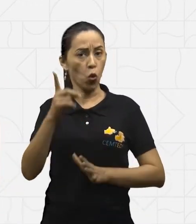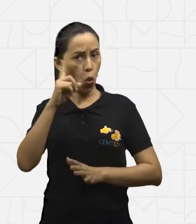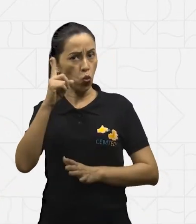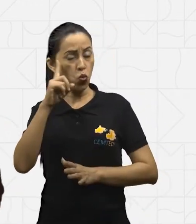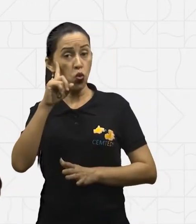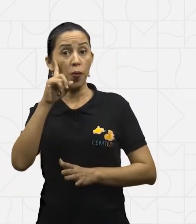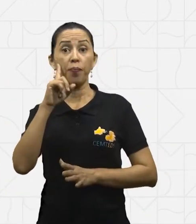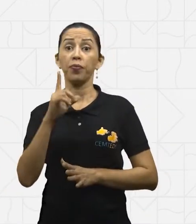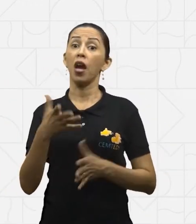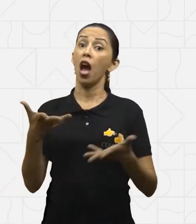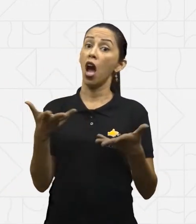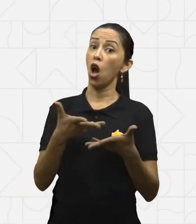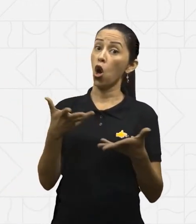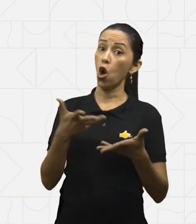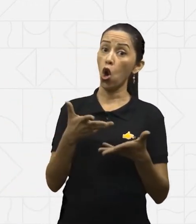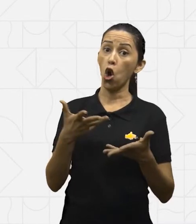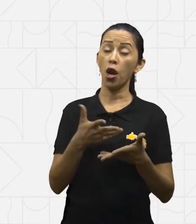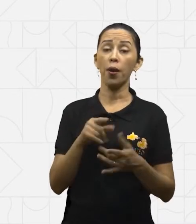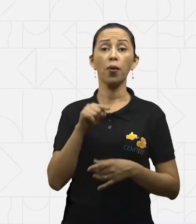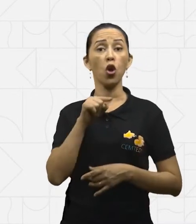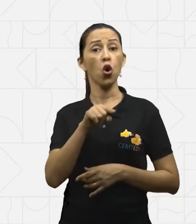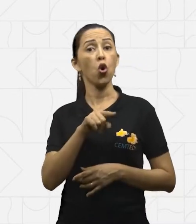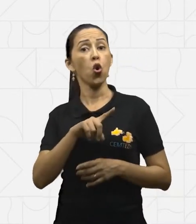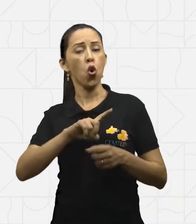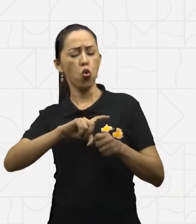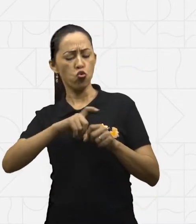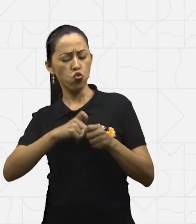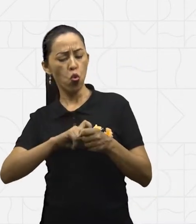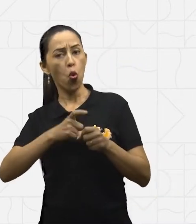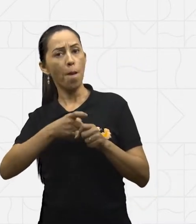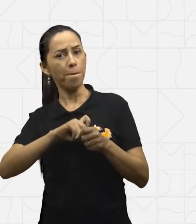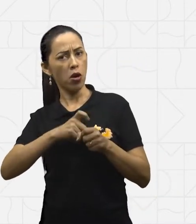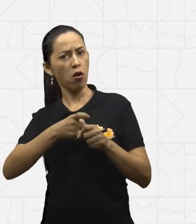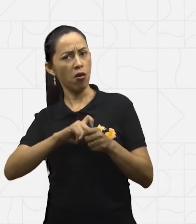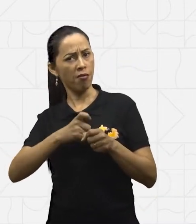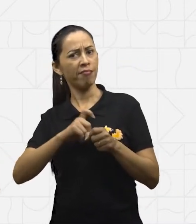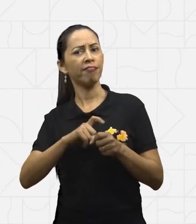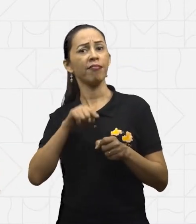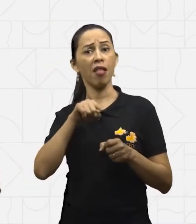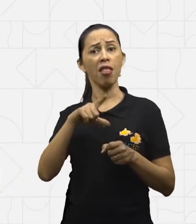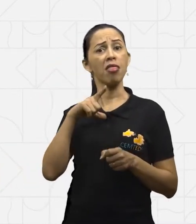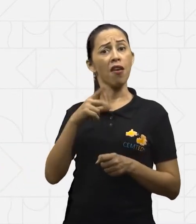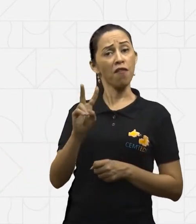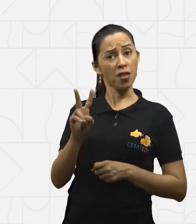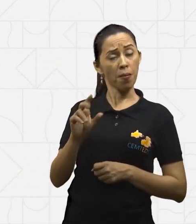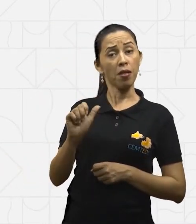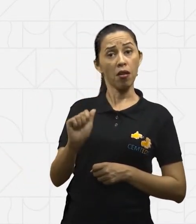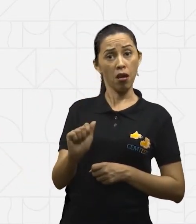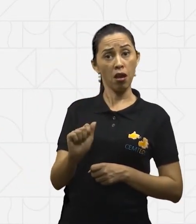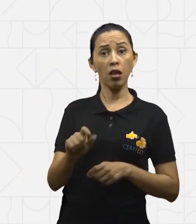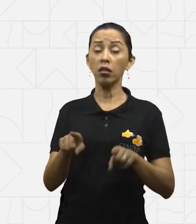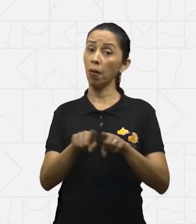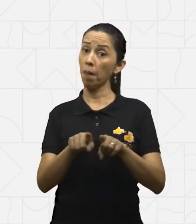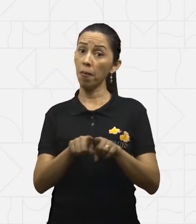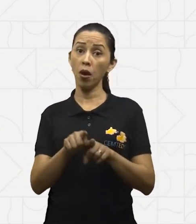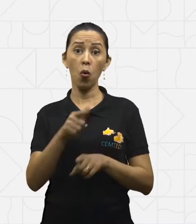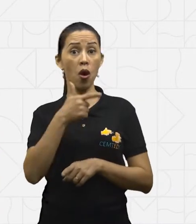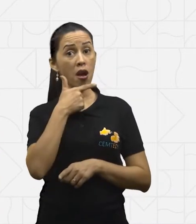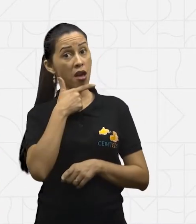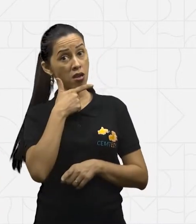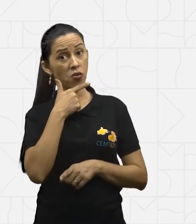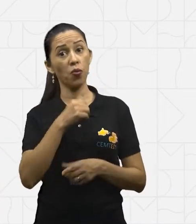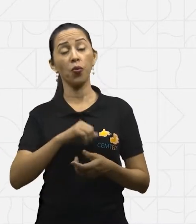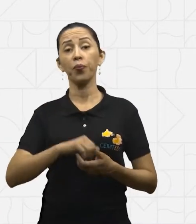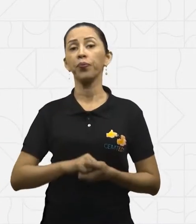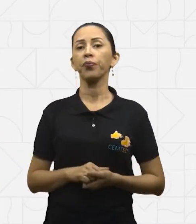Tucumã, né? Que tem vitamina A. Além disso, gente tem o queijo, né? Que é um derivado do leite, é um produto que vai